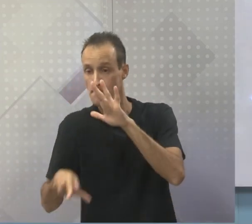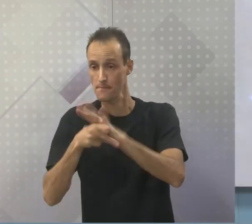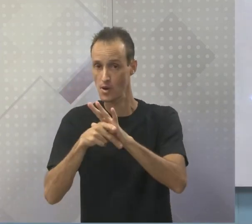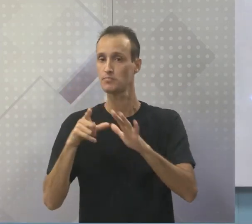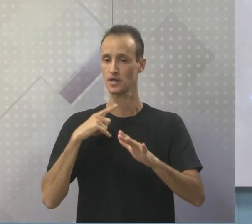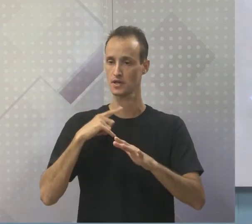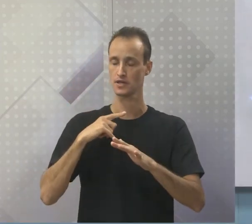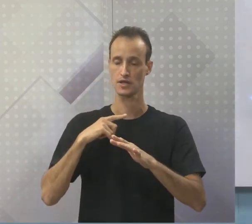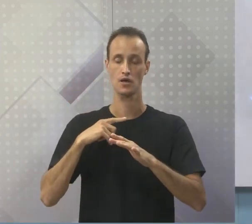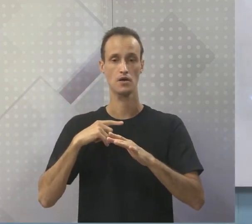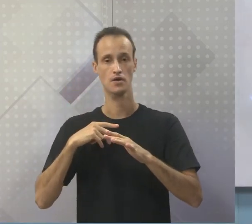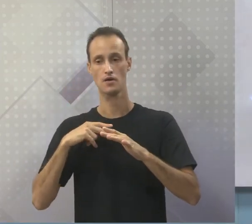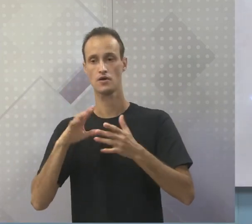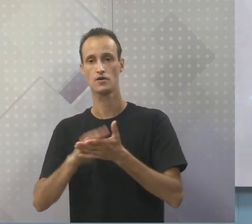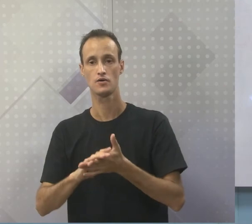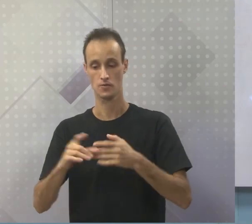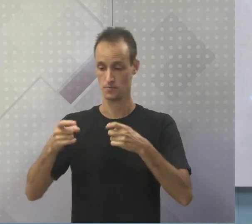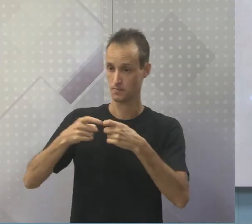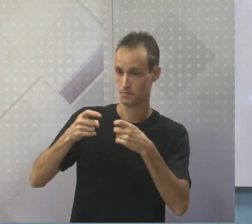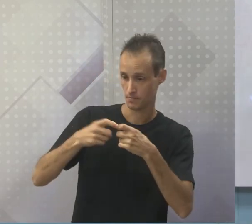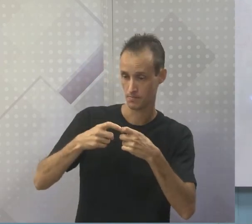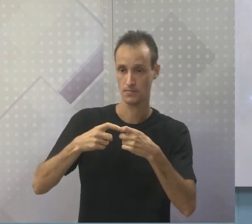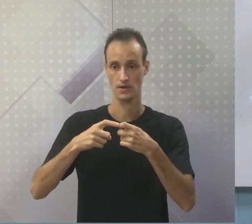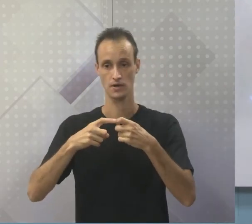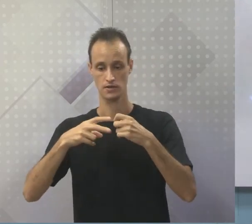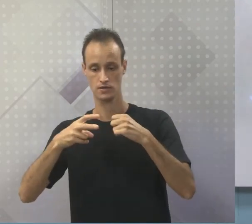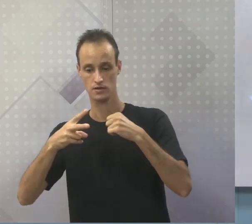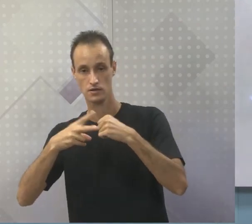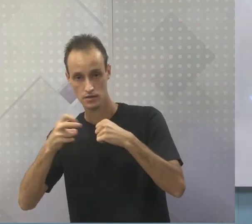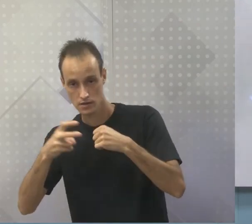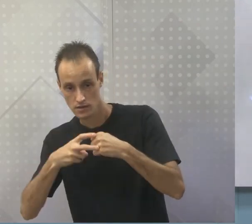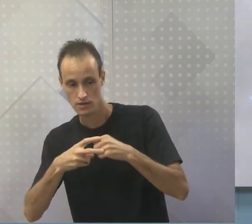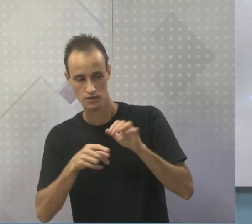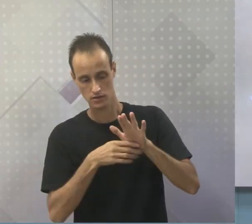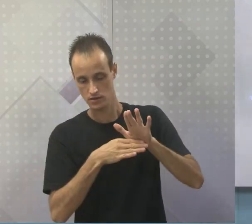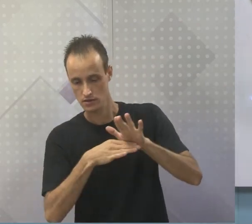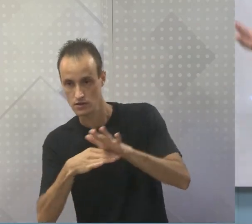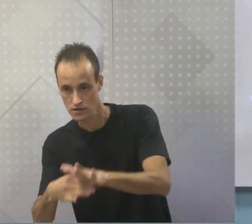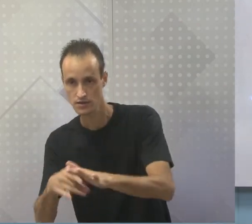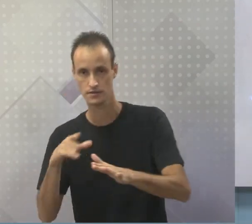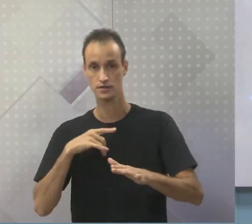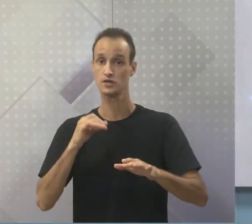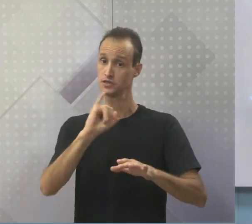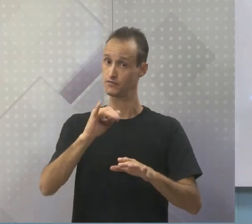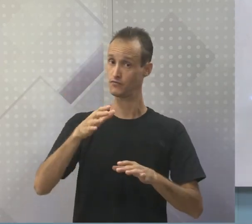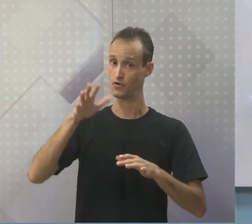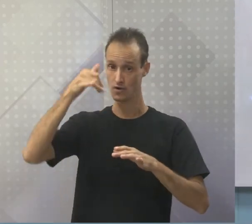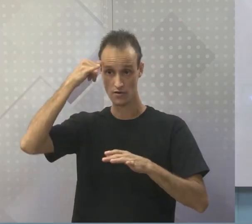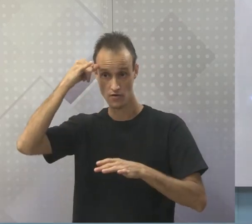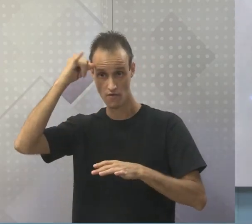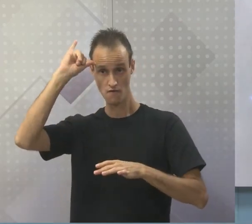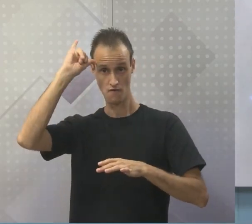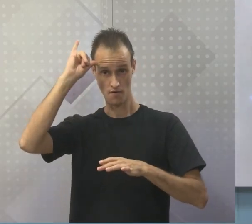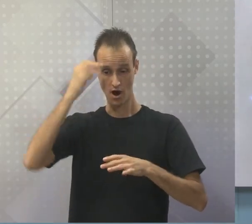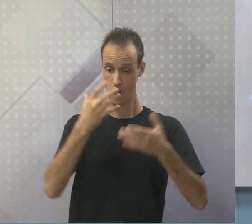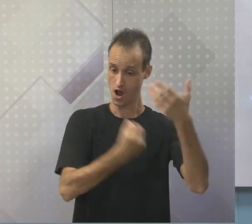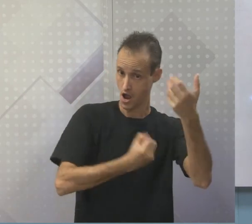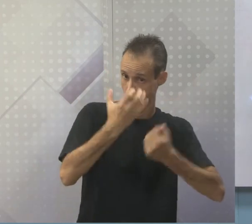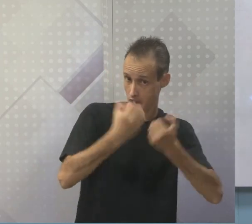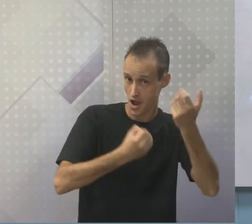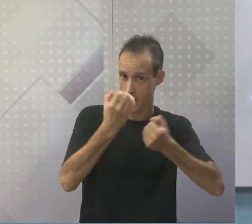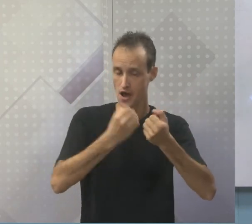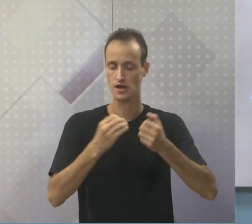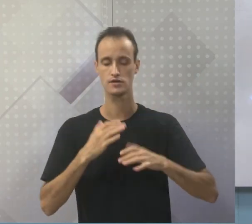cuidado com o veterinário, questão do medicamento. Se for, por exemplo, uma vaca leiteira, tem todo o cuidado de relaxamento para produzir mais leite.